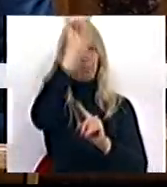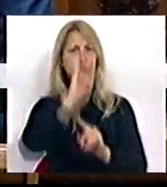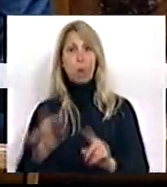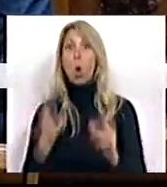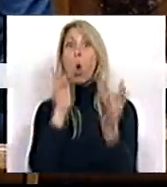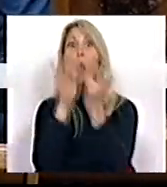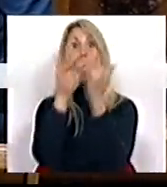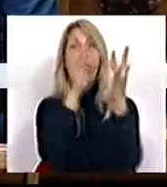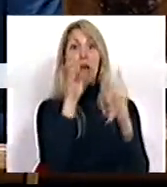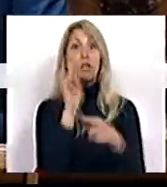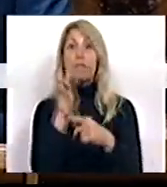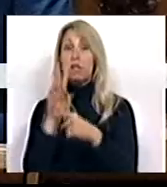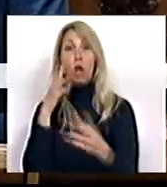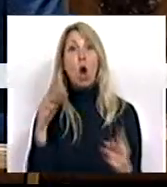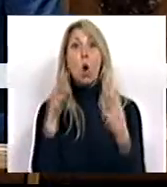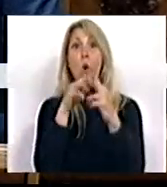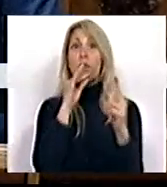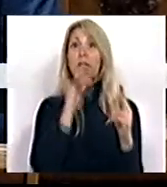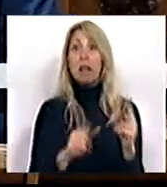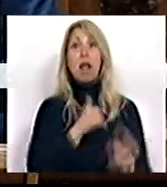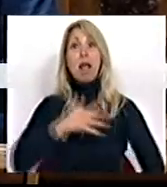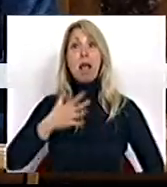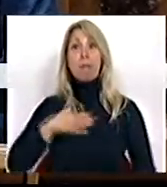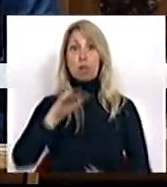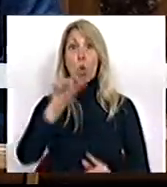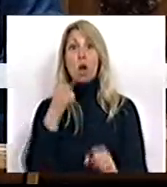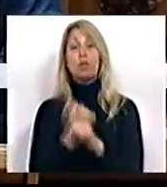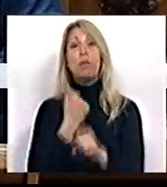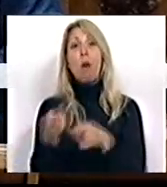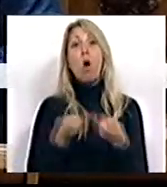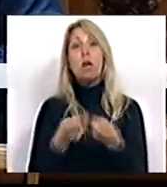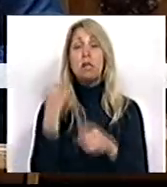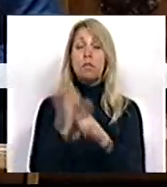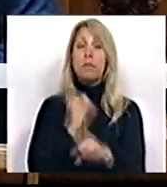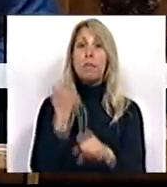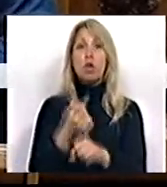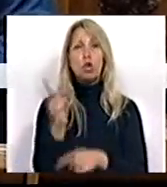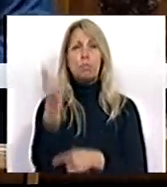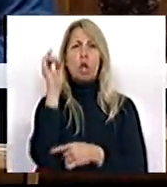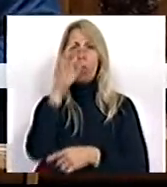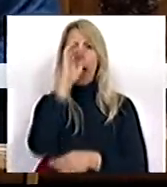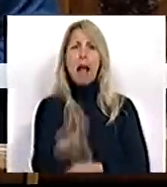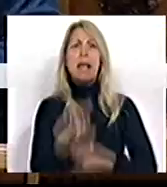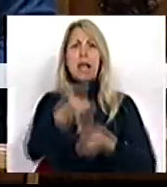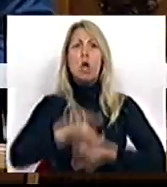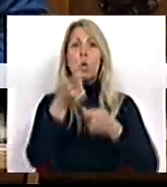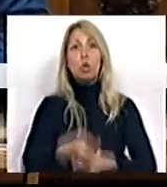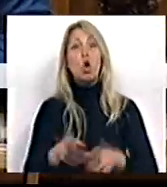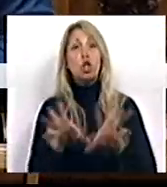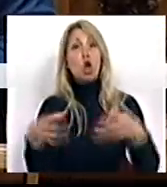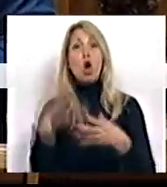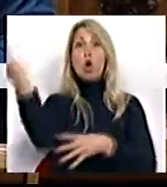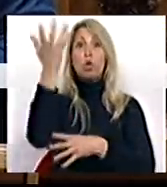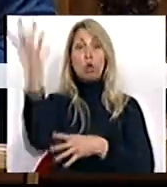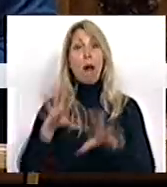os contactos, visitas, encontros no terreno com empresas e locais de trabalho, organizações dos trabalhadores, pescadores, agricultores, agentes culturais,